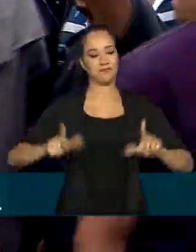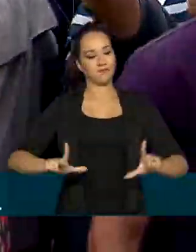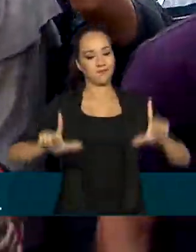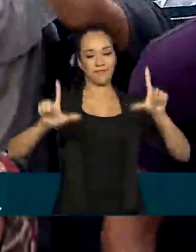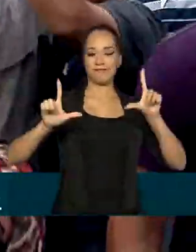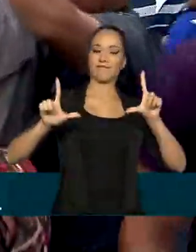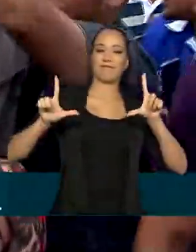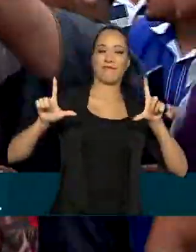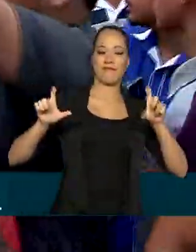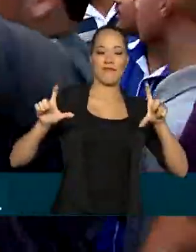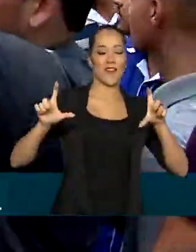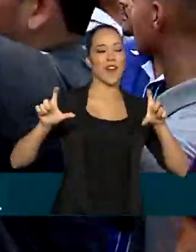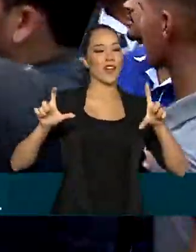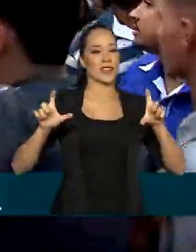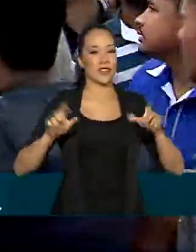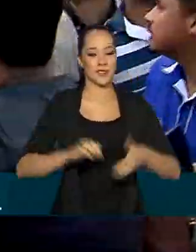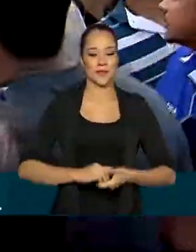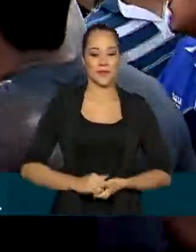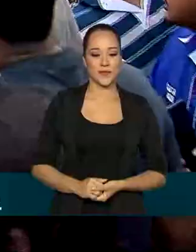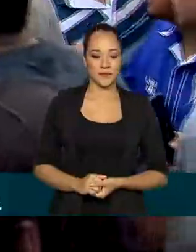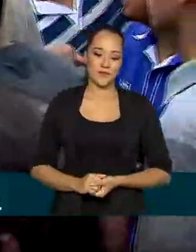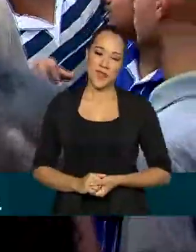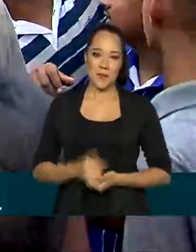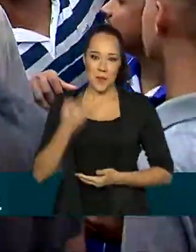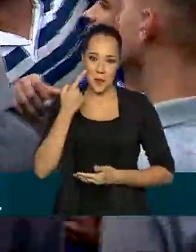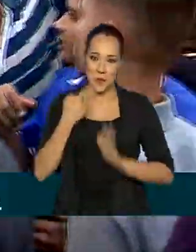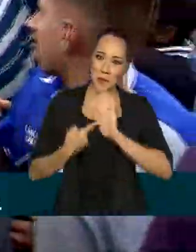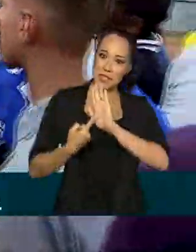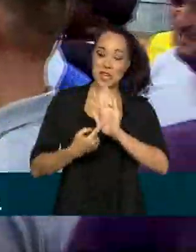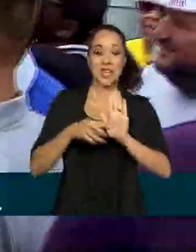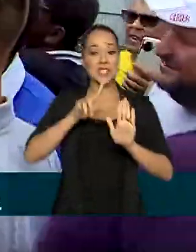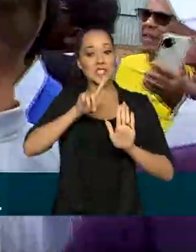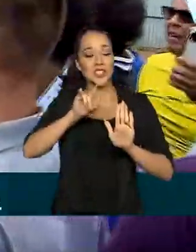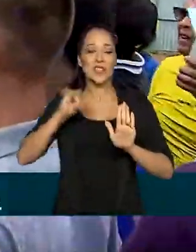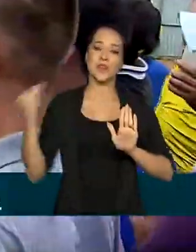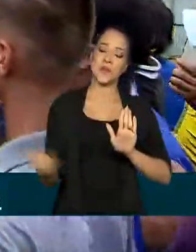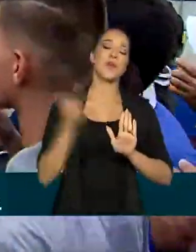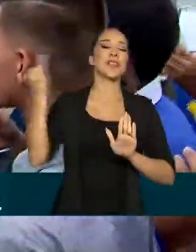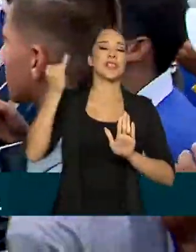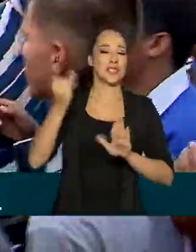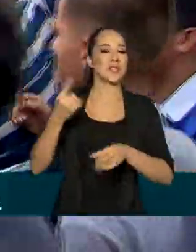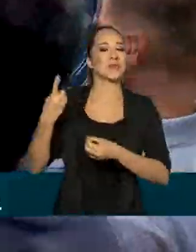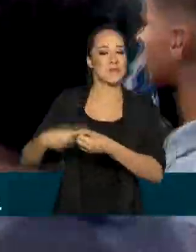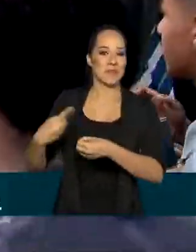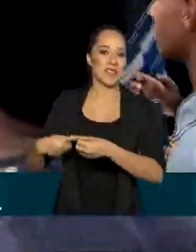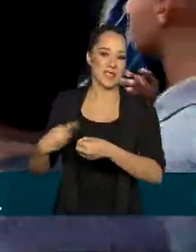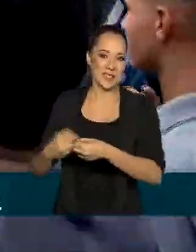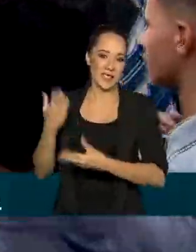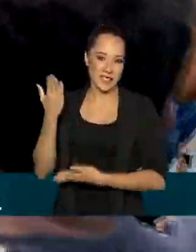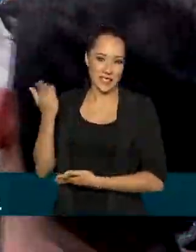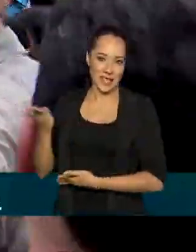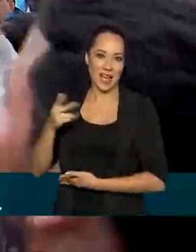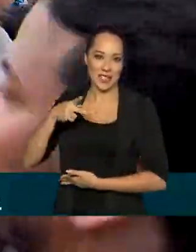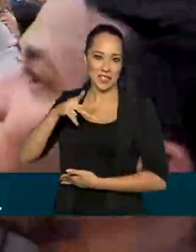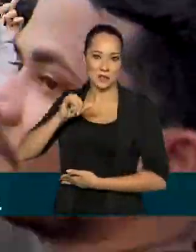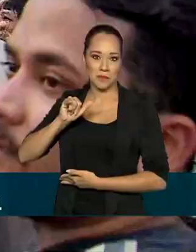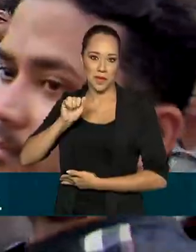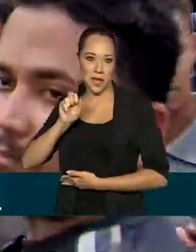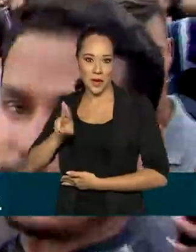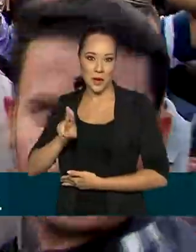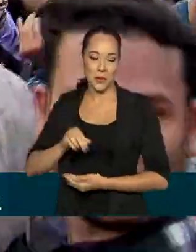carregando as crianças aí para uma foto para registrar esse momento importante aí para a localidade de Piau,